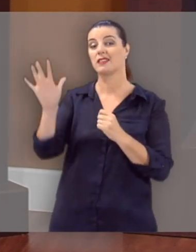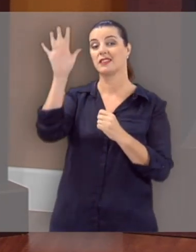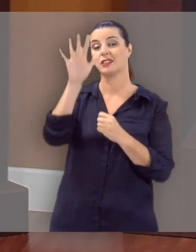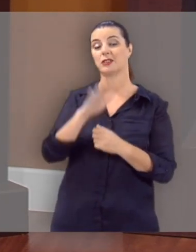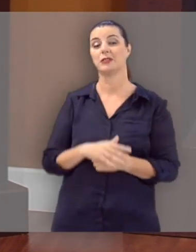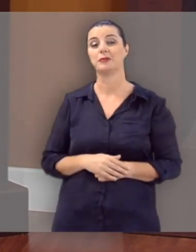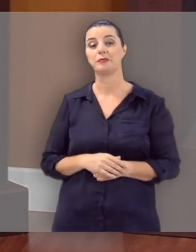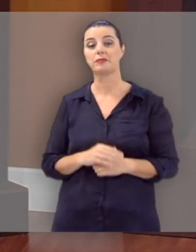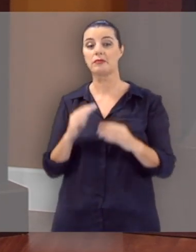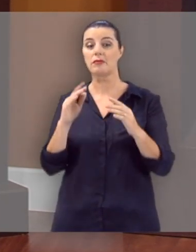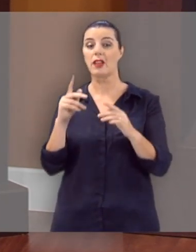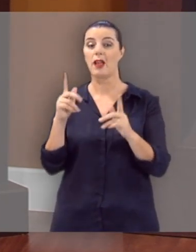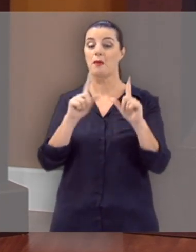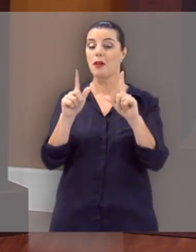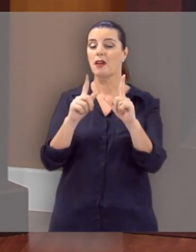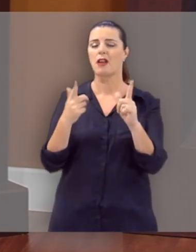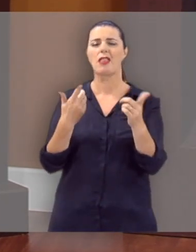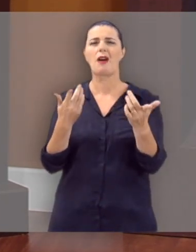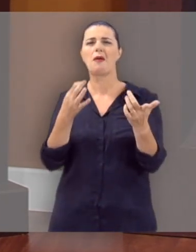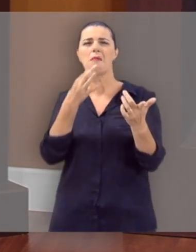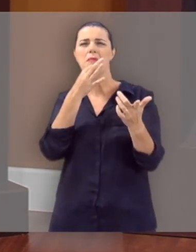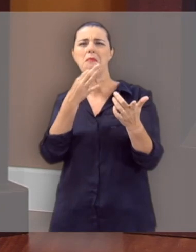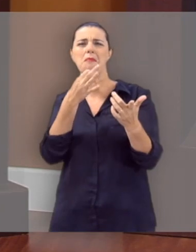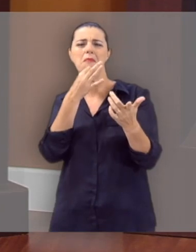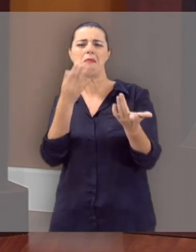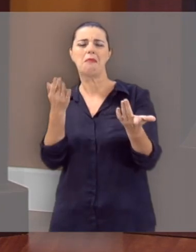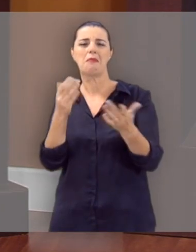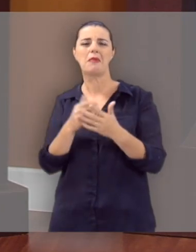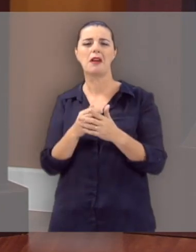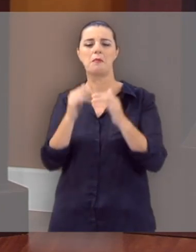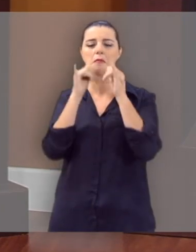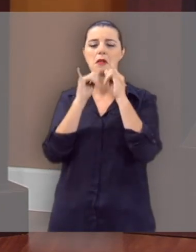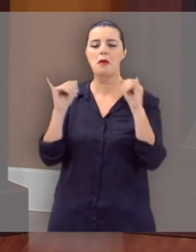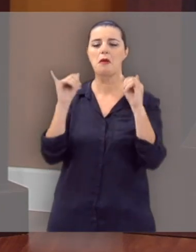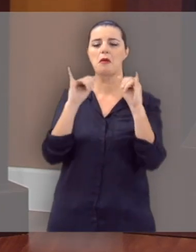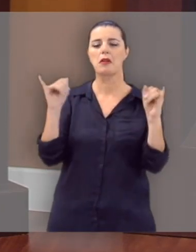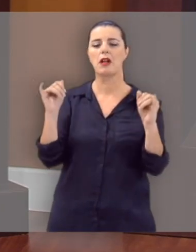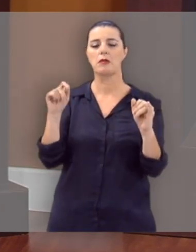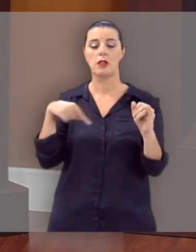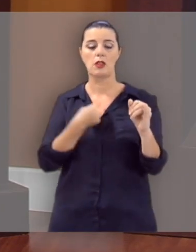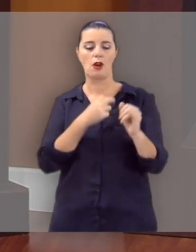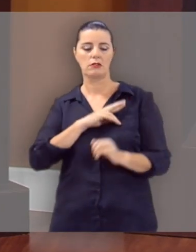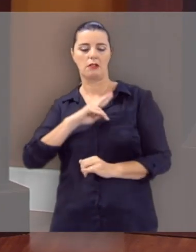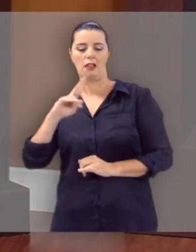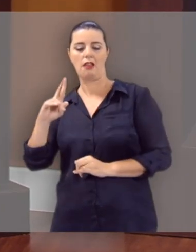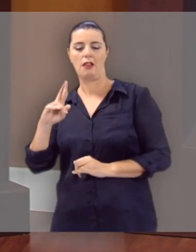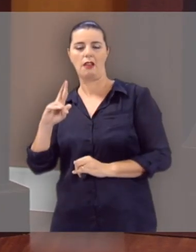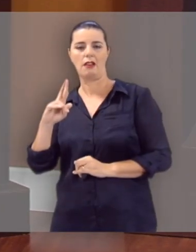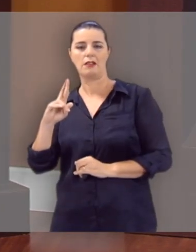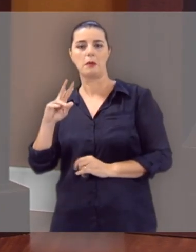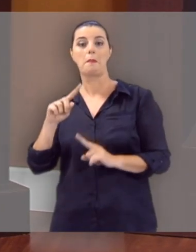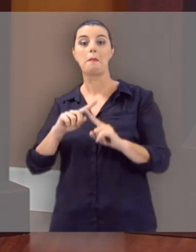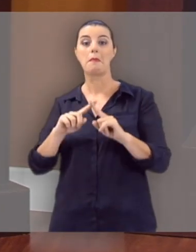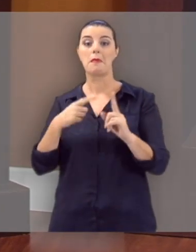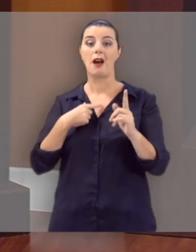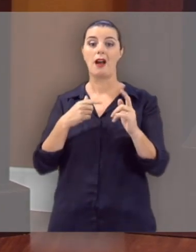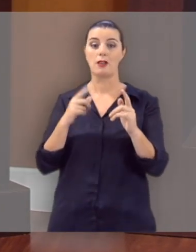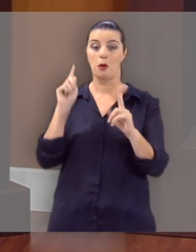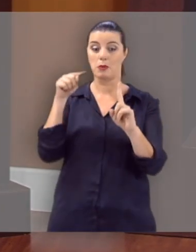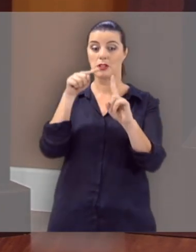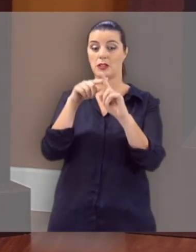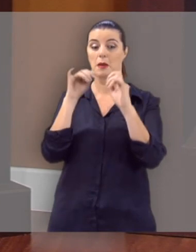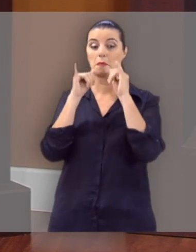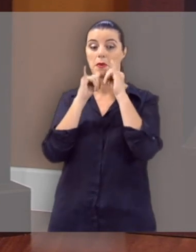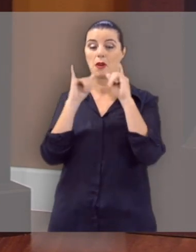Brasil, mas é um programa que não tem o propósito de proclamar o nome da nossa denominação, mas tem o